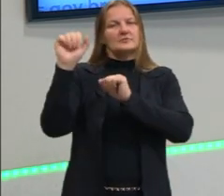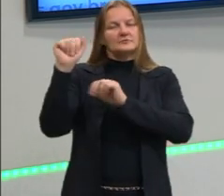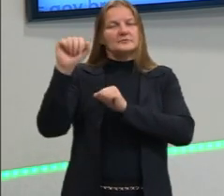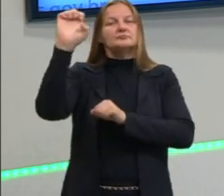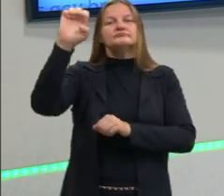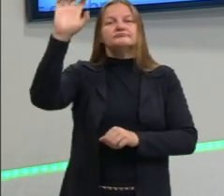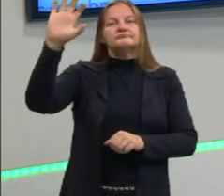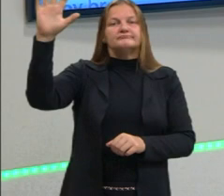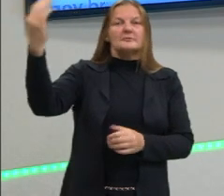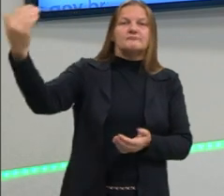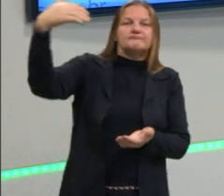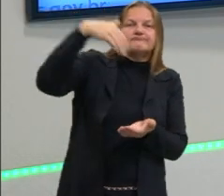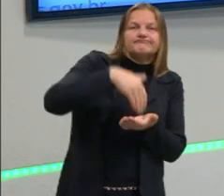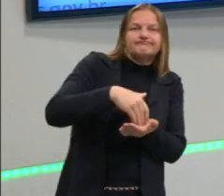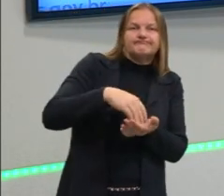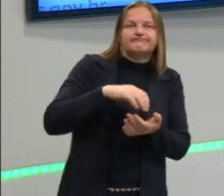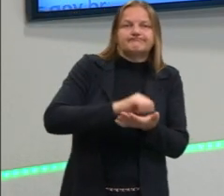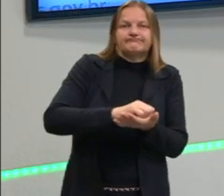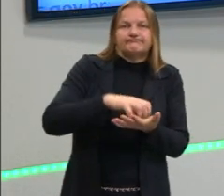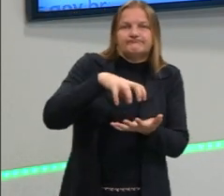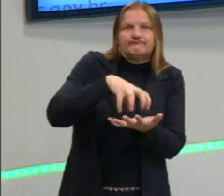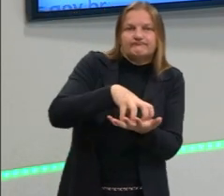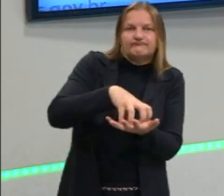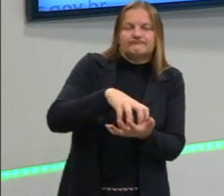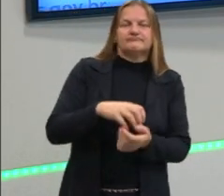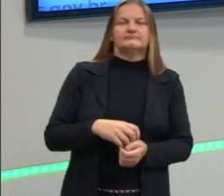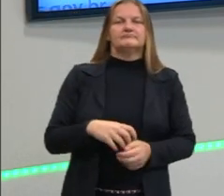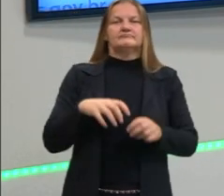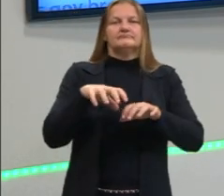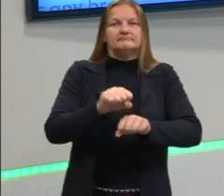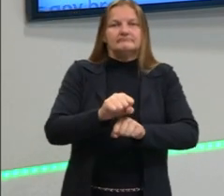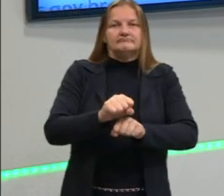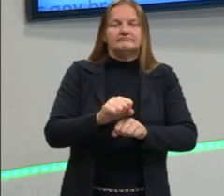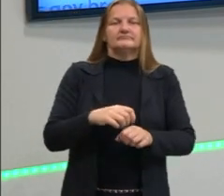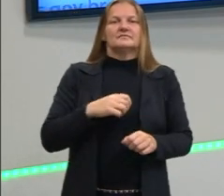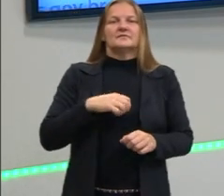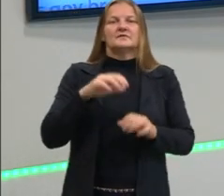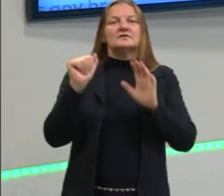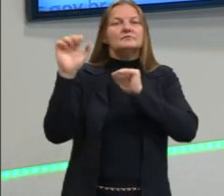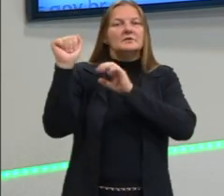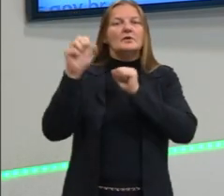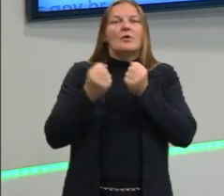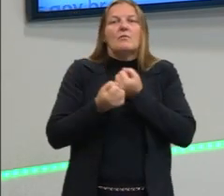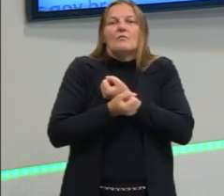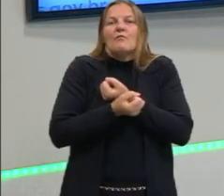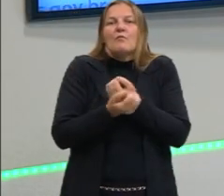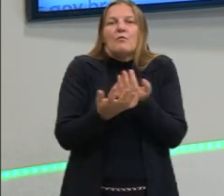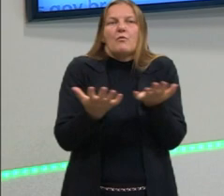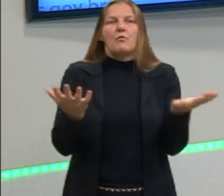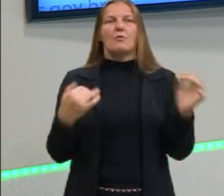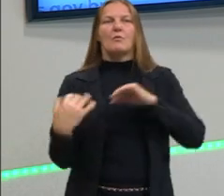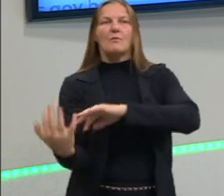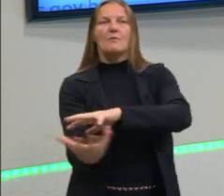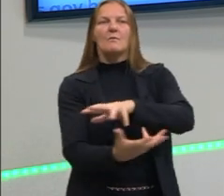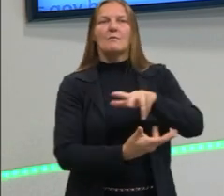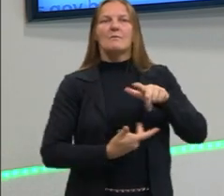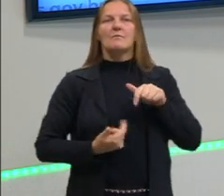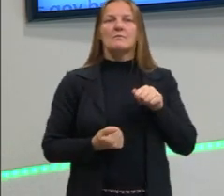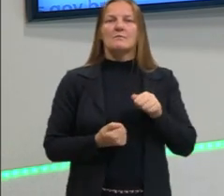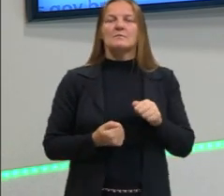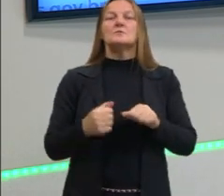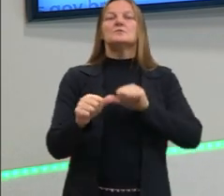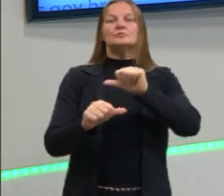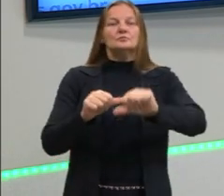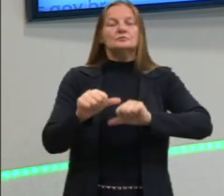europeus. e dessa forma, então, o espanhol vai se espalhar pelo mundo e vai se tornar